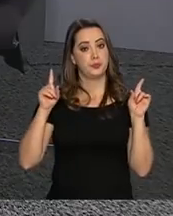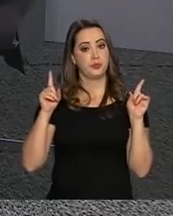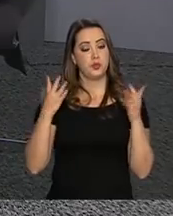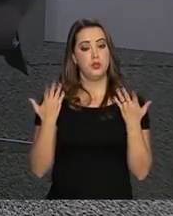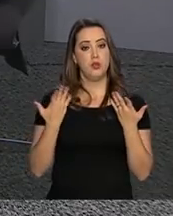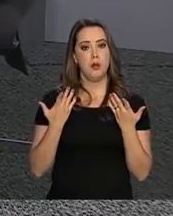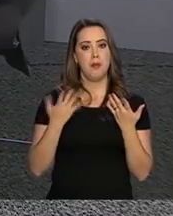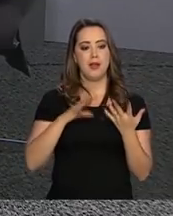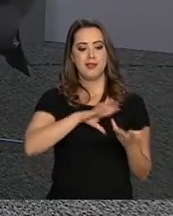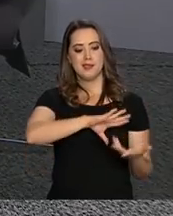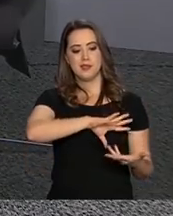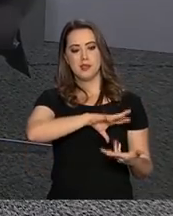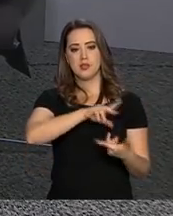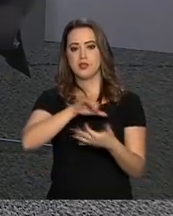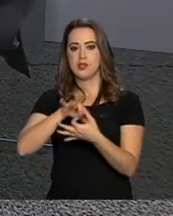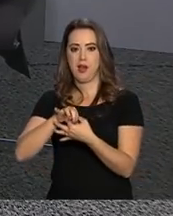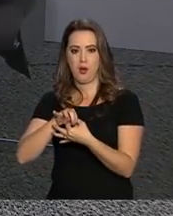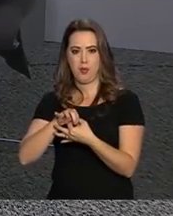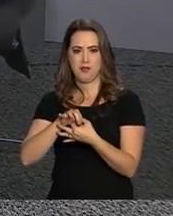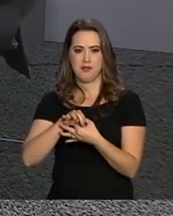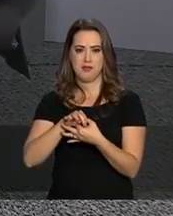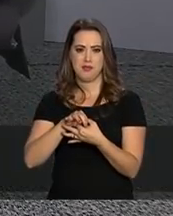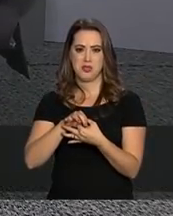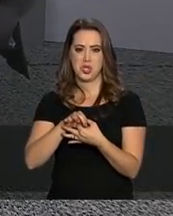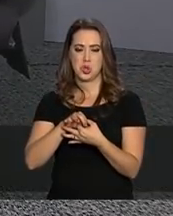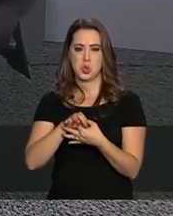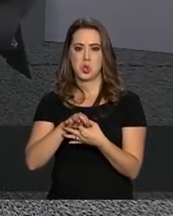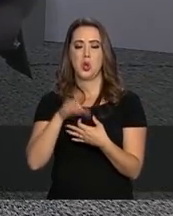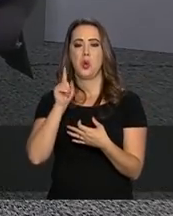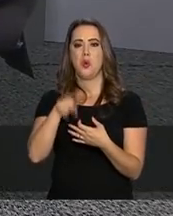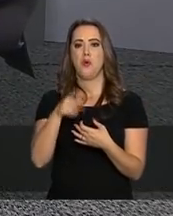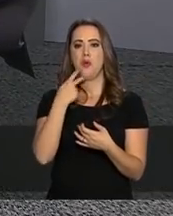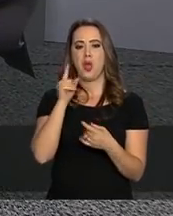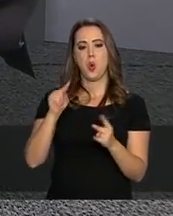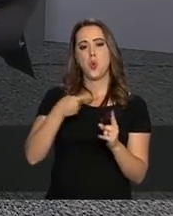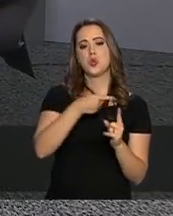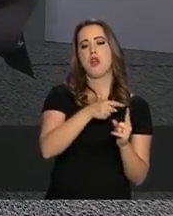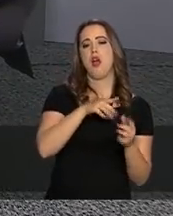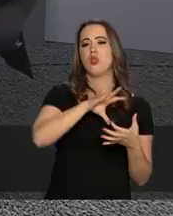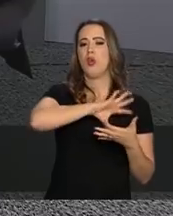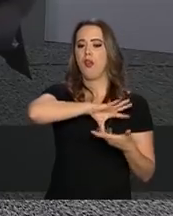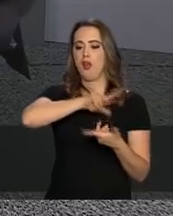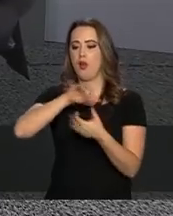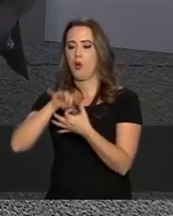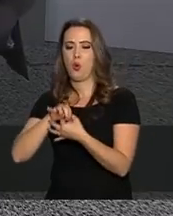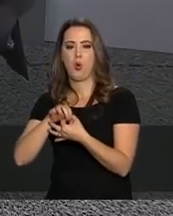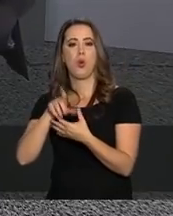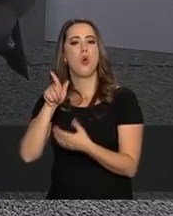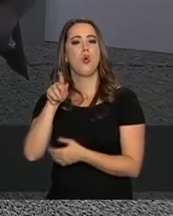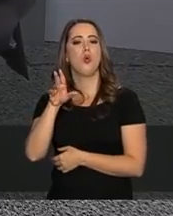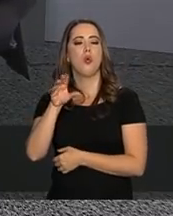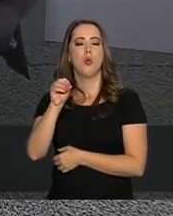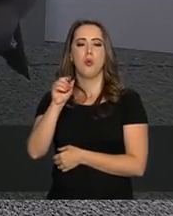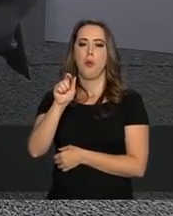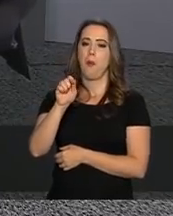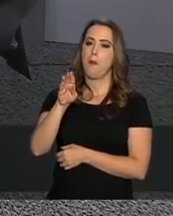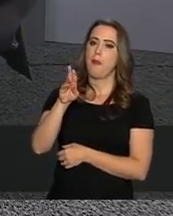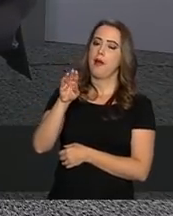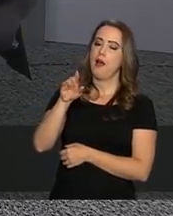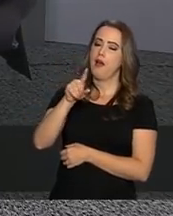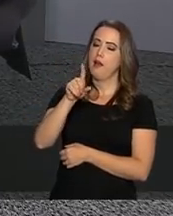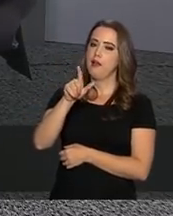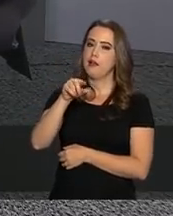globalização recebe a culpa. A culpa disso é mais fácil colocar a culpa nela. O